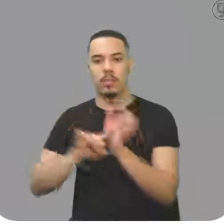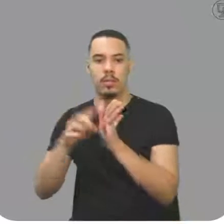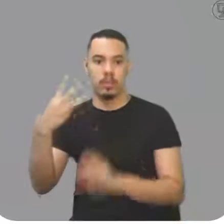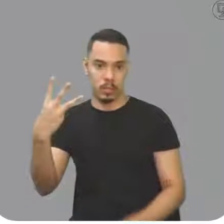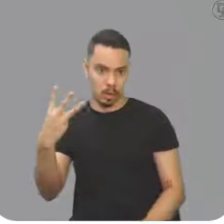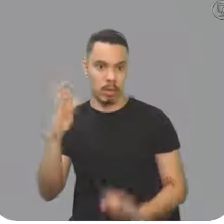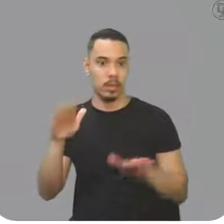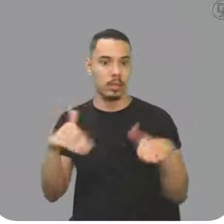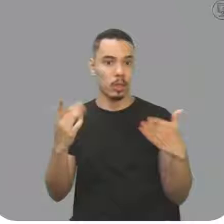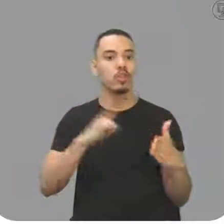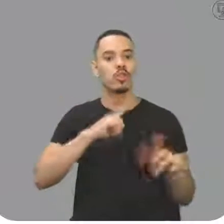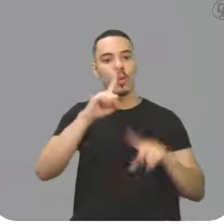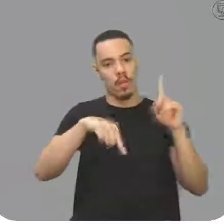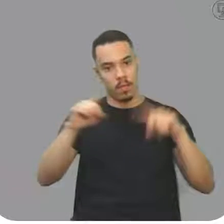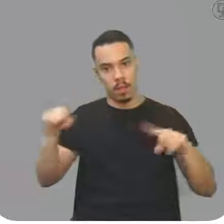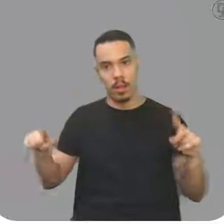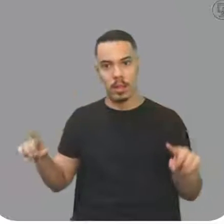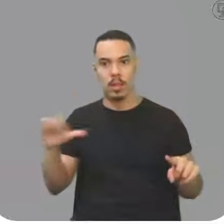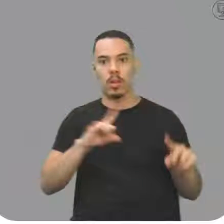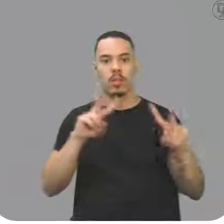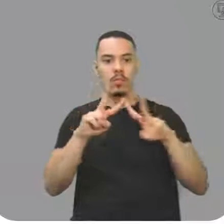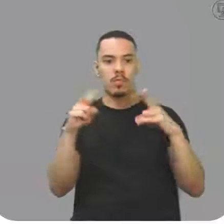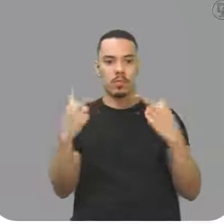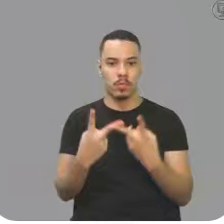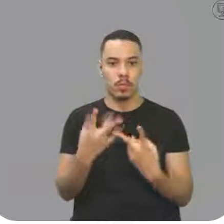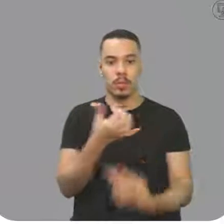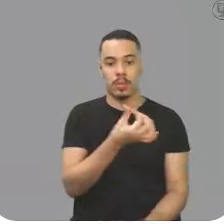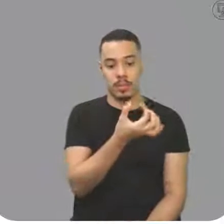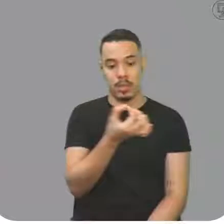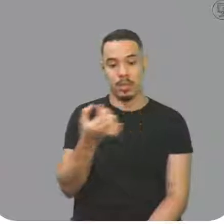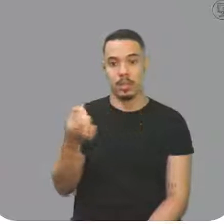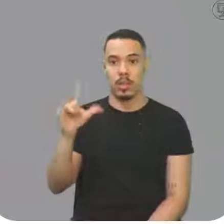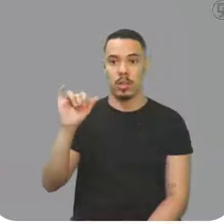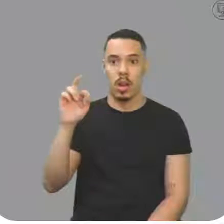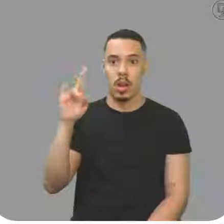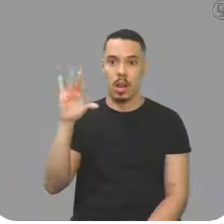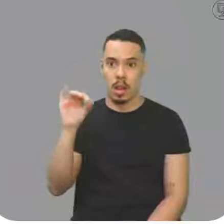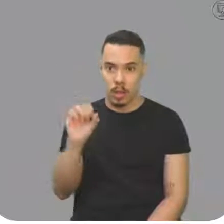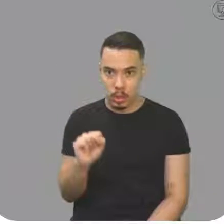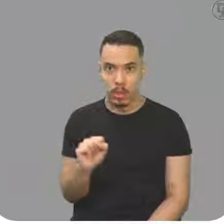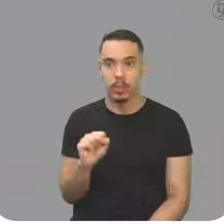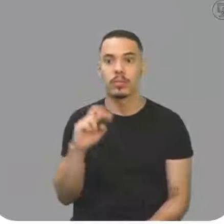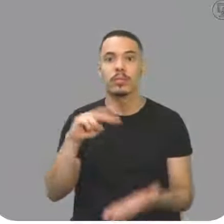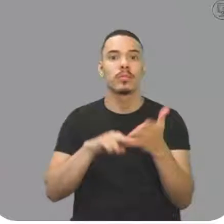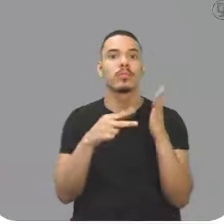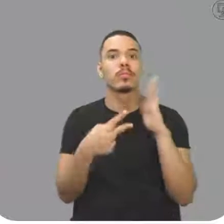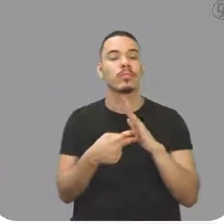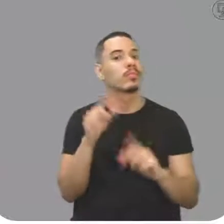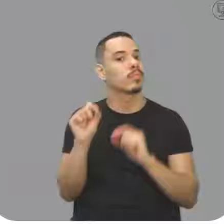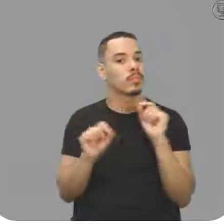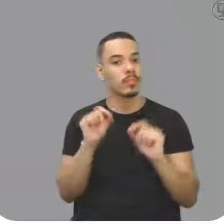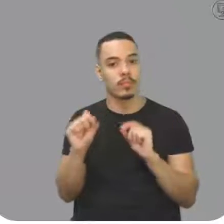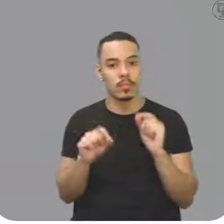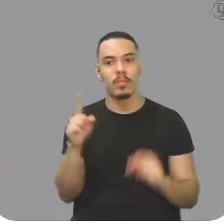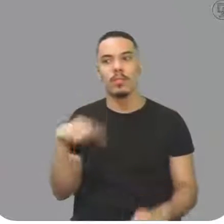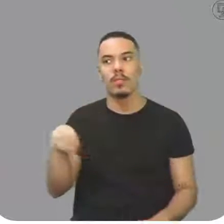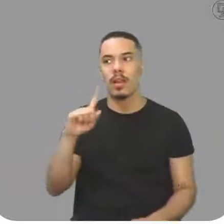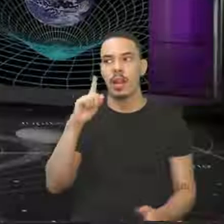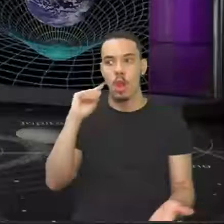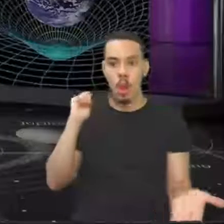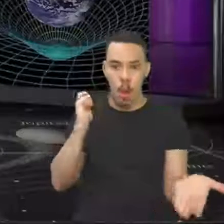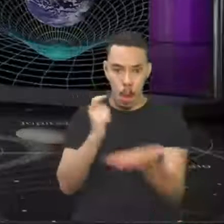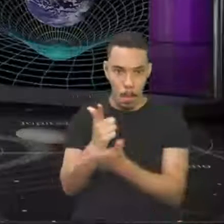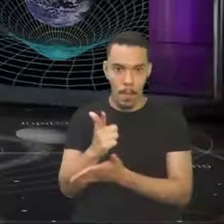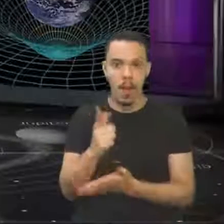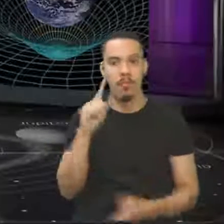Então, tinha uma variação de volume de 600 litros. Quer dizer o seguinte, ele comprava